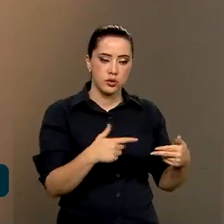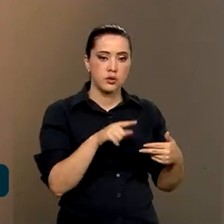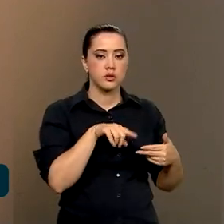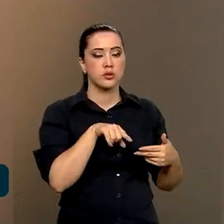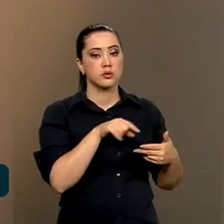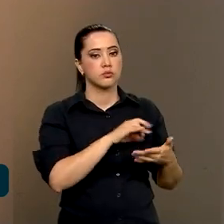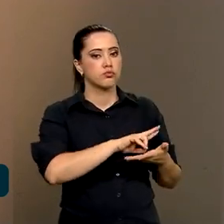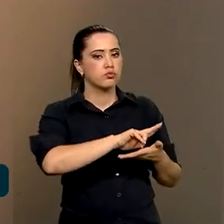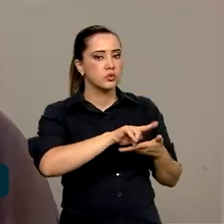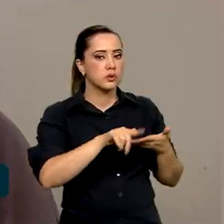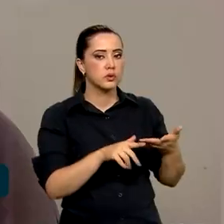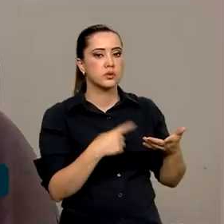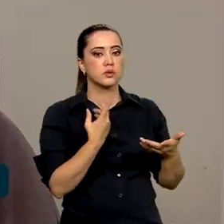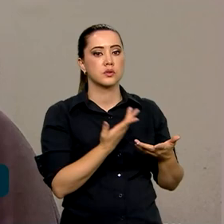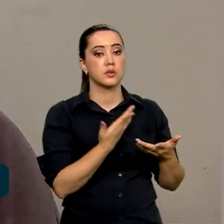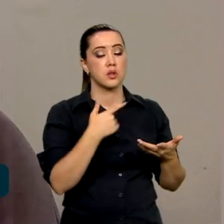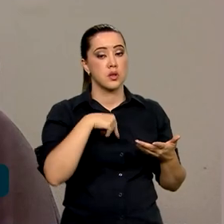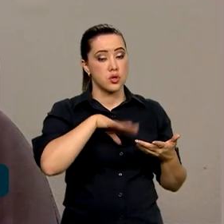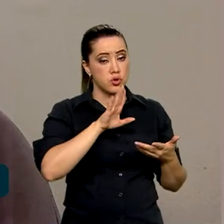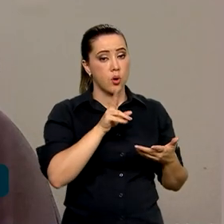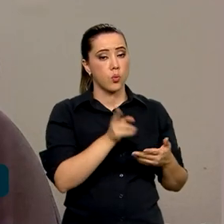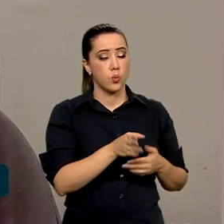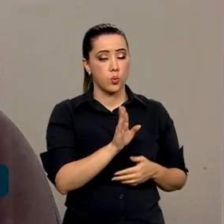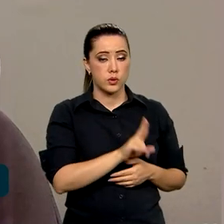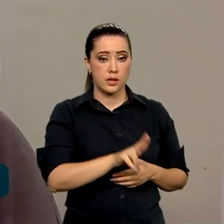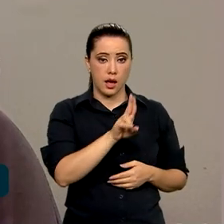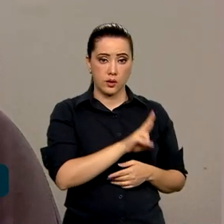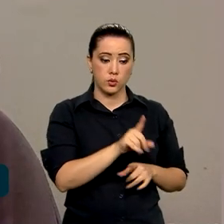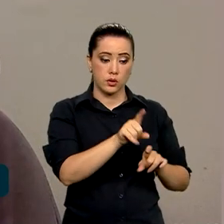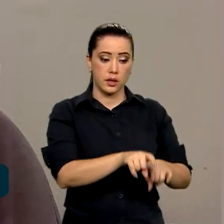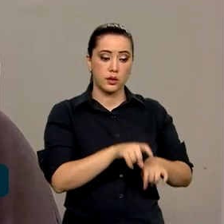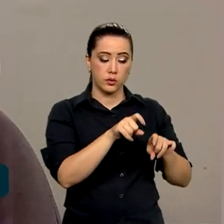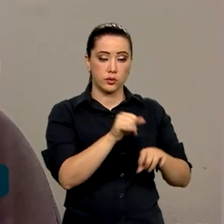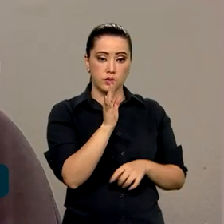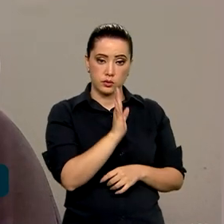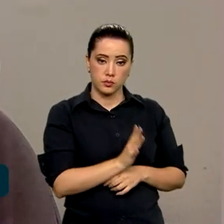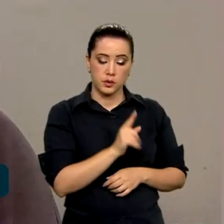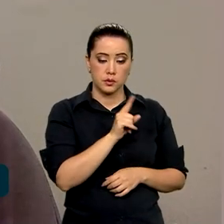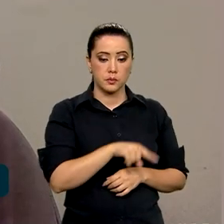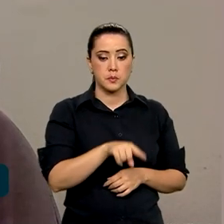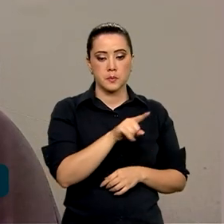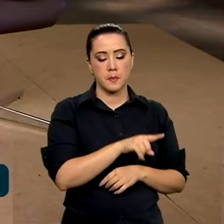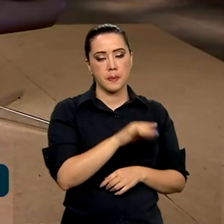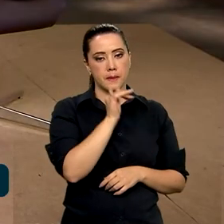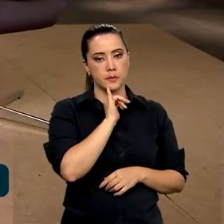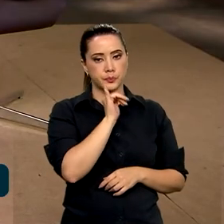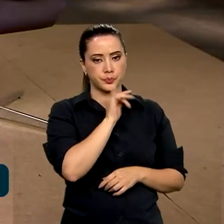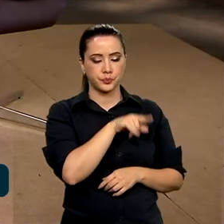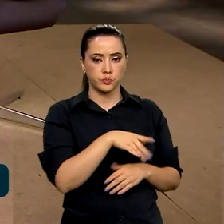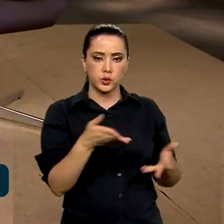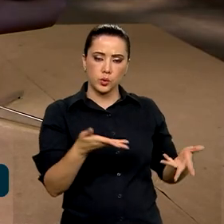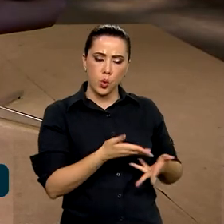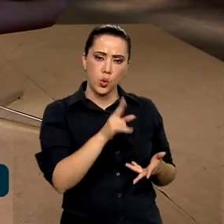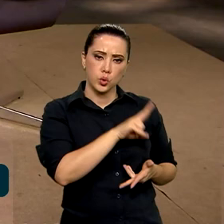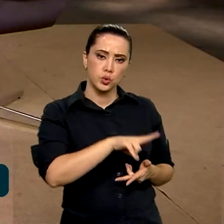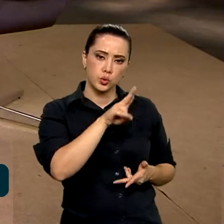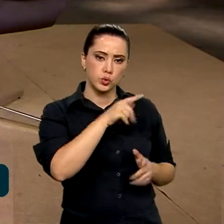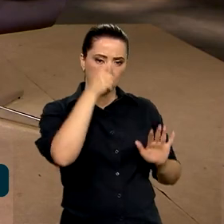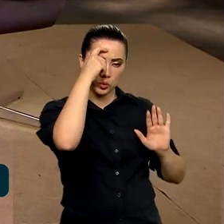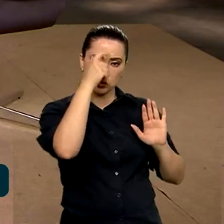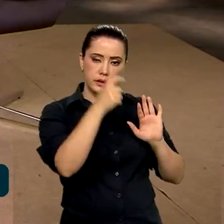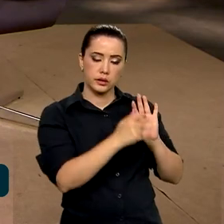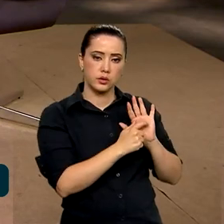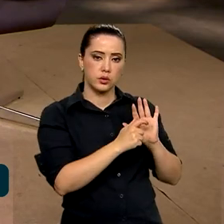blockchain, isso tudo hoje já é utilizado na agropecuária brasileira. Um exemplo, hoje você usa inteligência